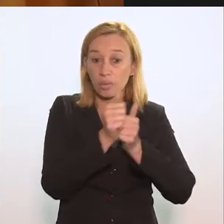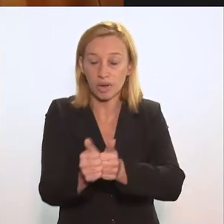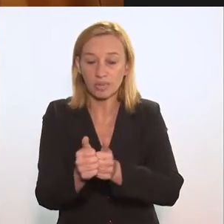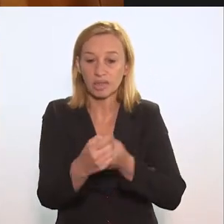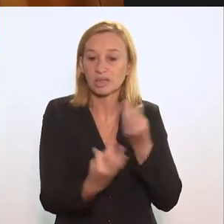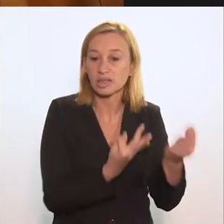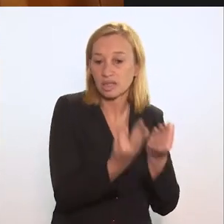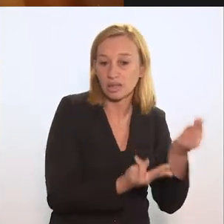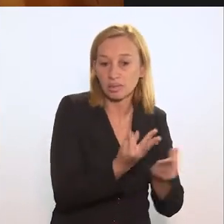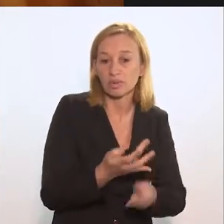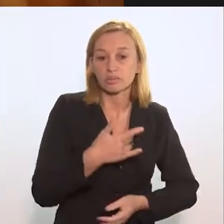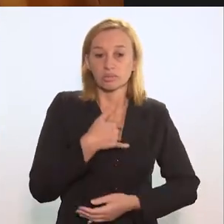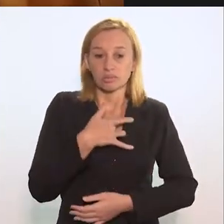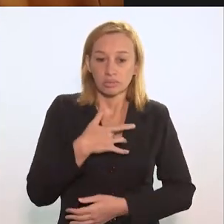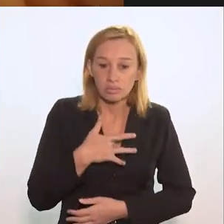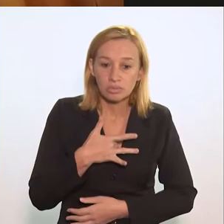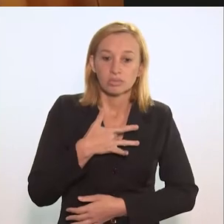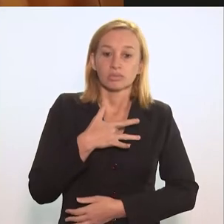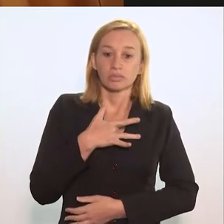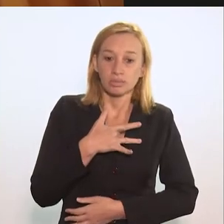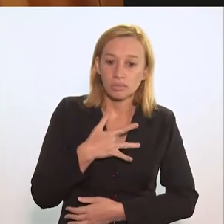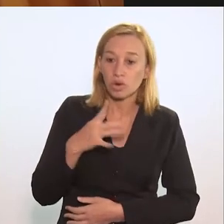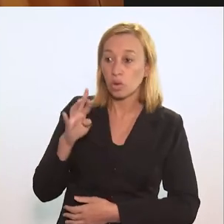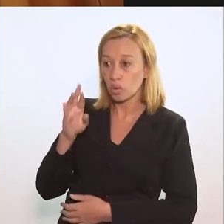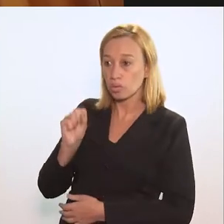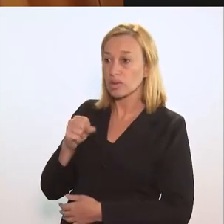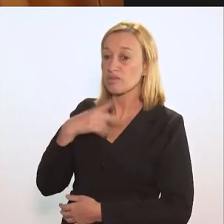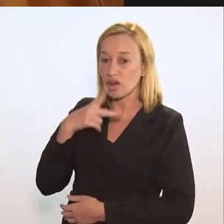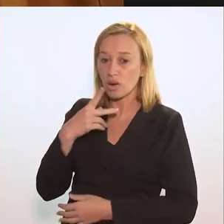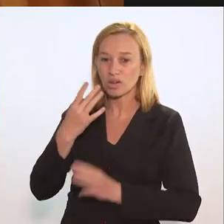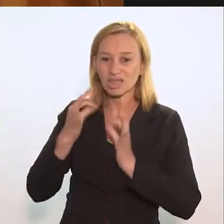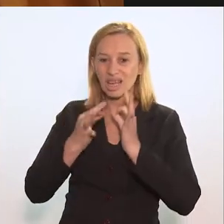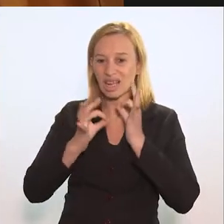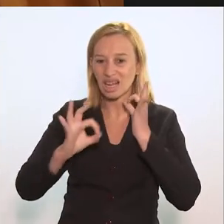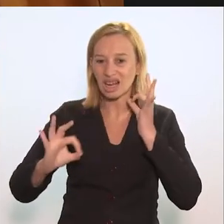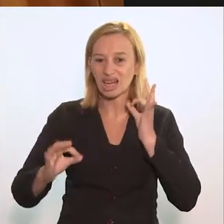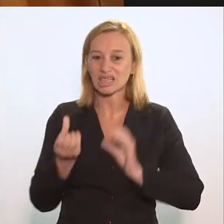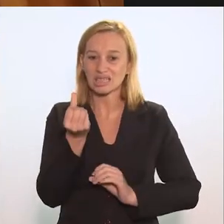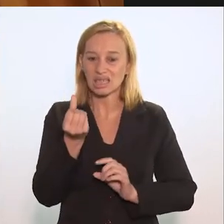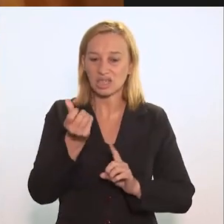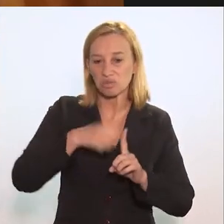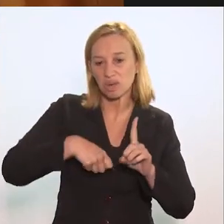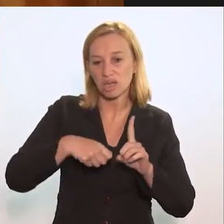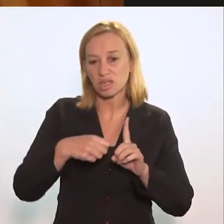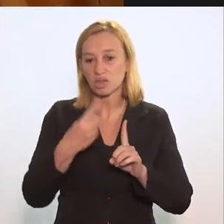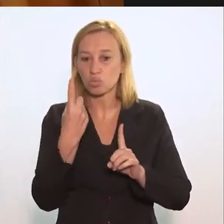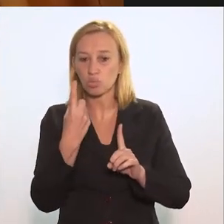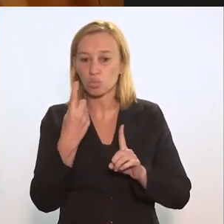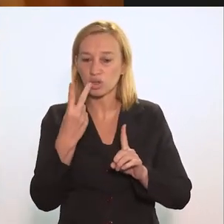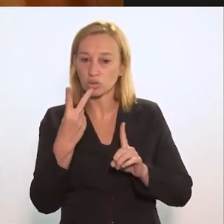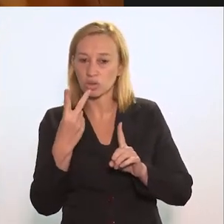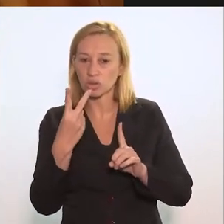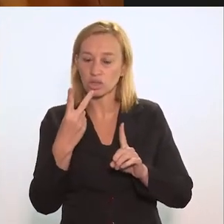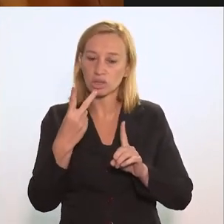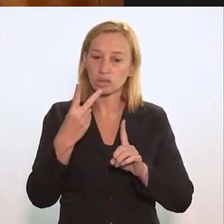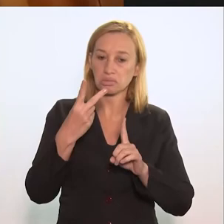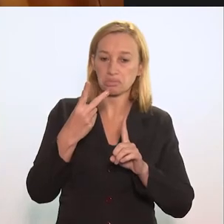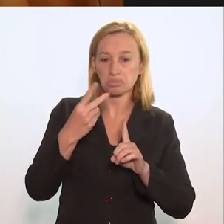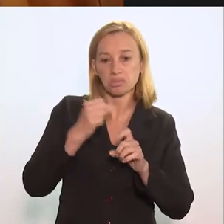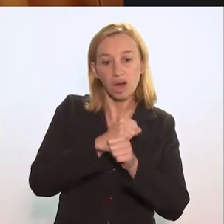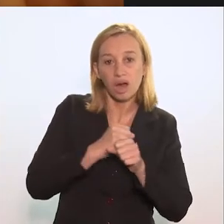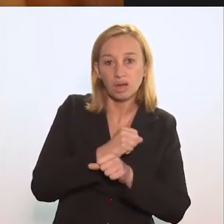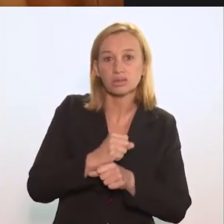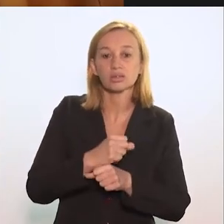diagnóstico, ao acompanhamento de tratamento, no caso da tuberculose, como Jesus colocou, tem um tratamento longo de no mínimo seis meses, muitas das vezes,